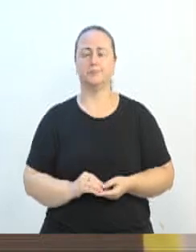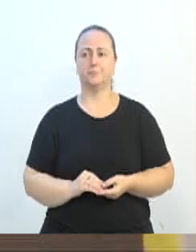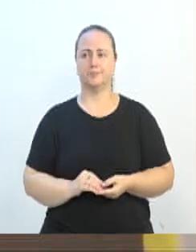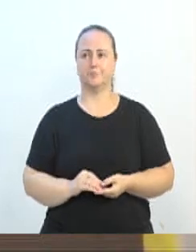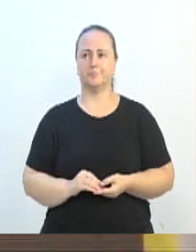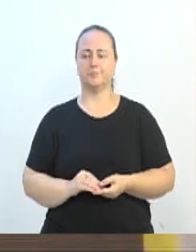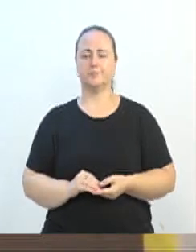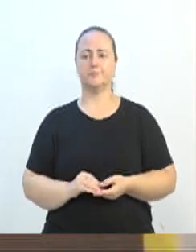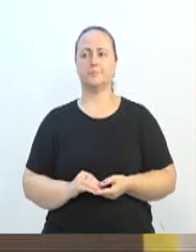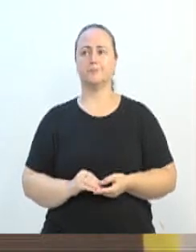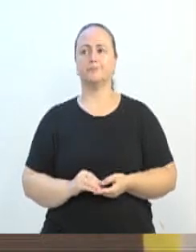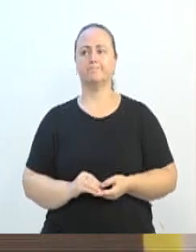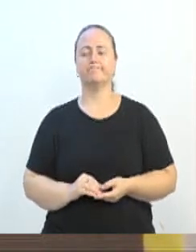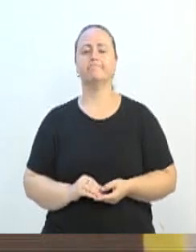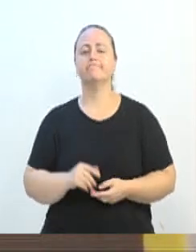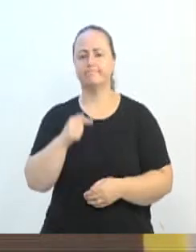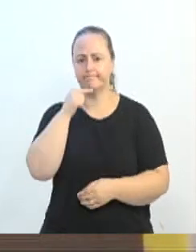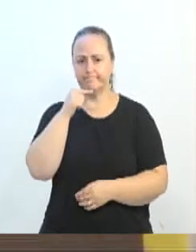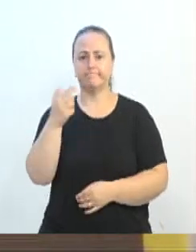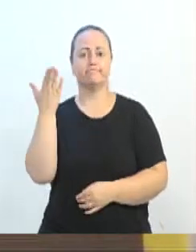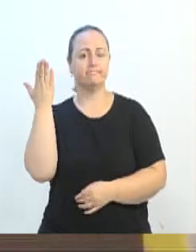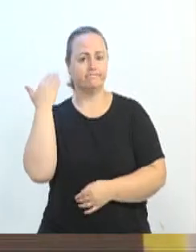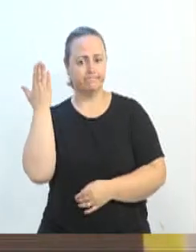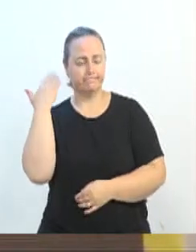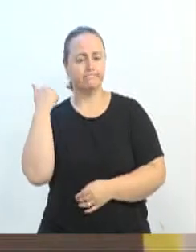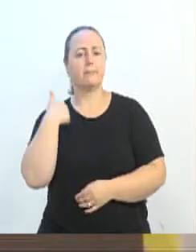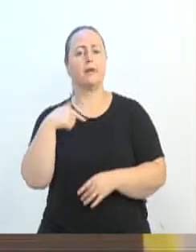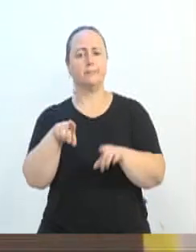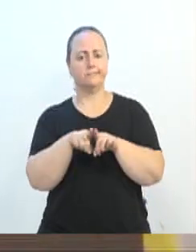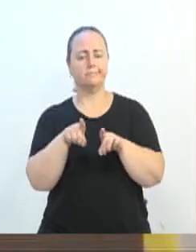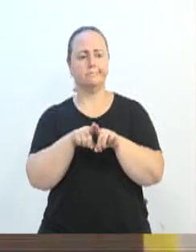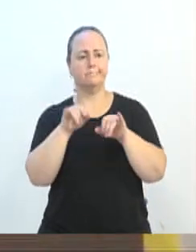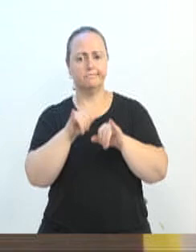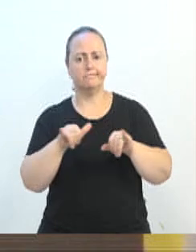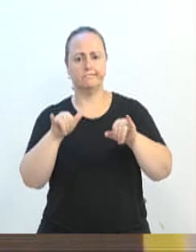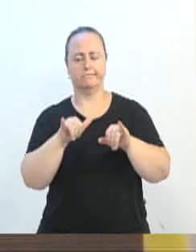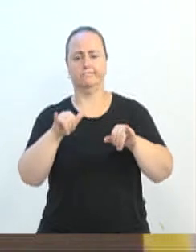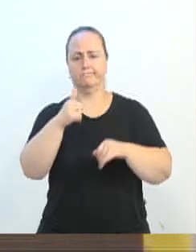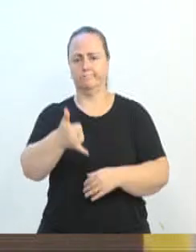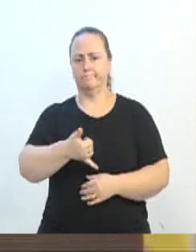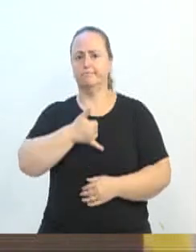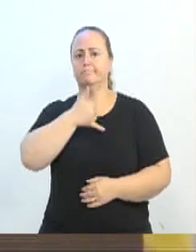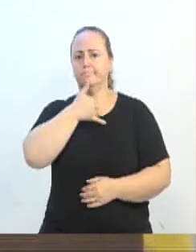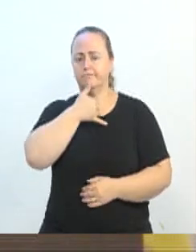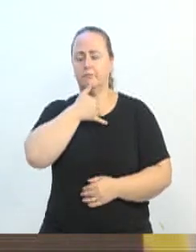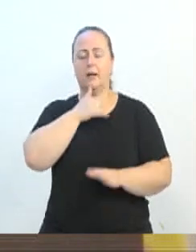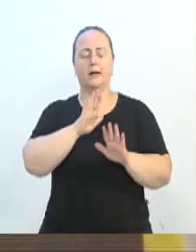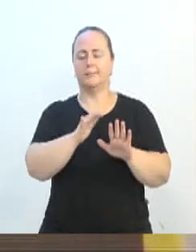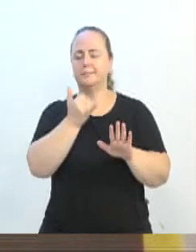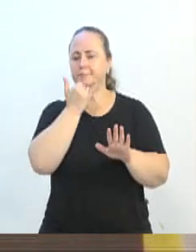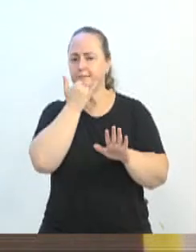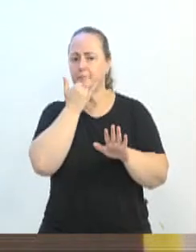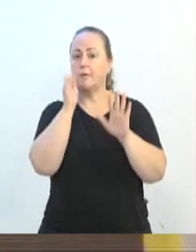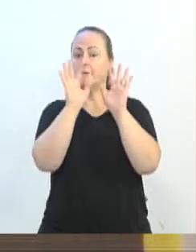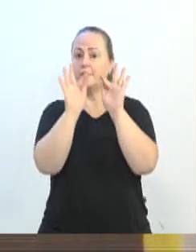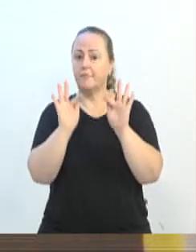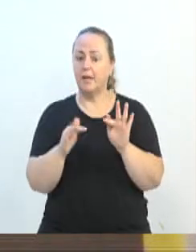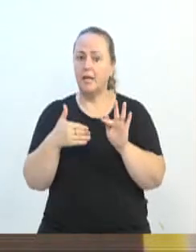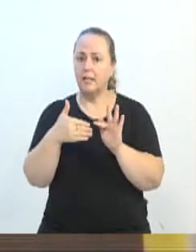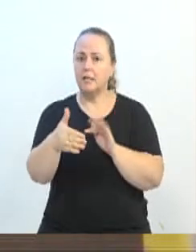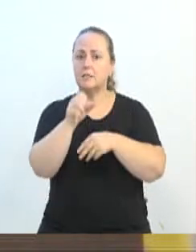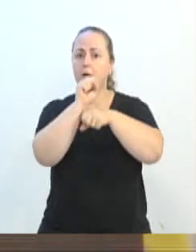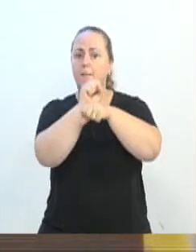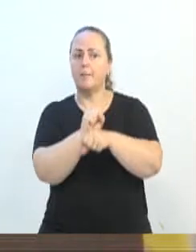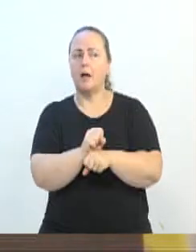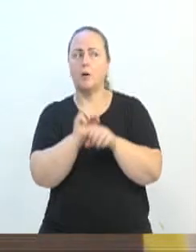das chuvas em Blumenau até essa tribuna. Infelizmente, a nossa situação está estabilizada, muito por conta do clima que